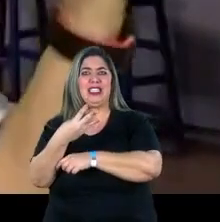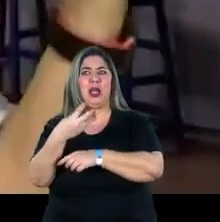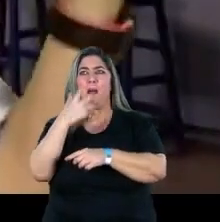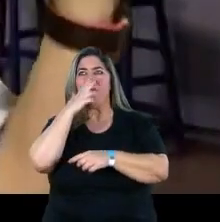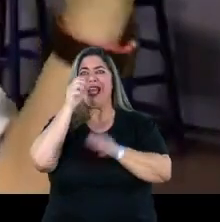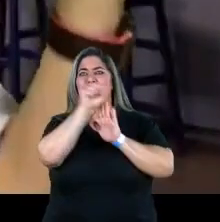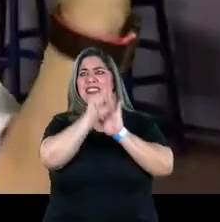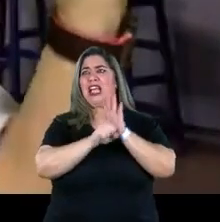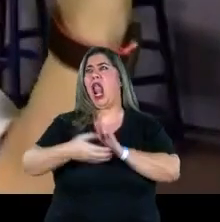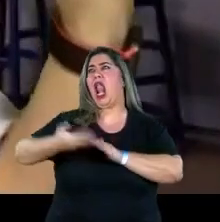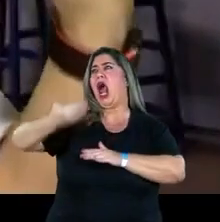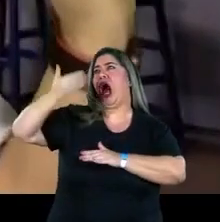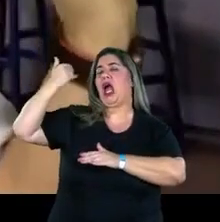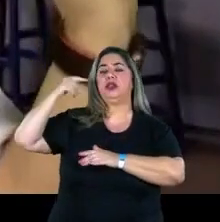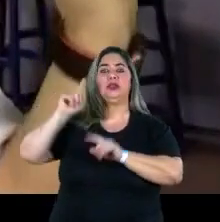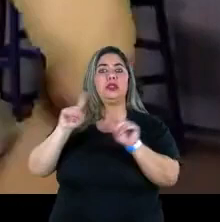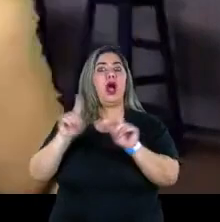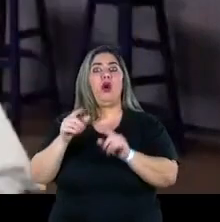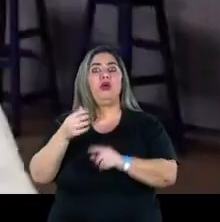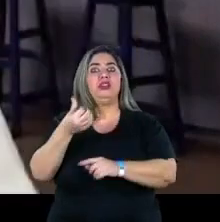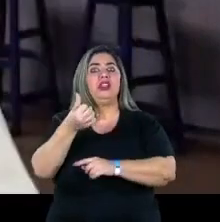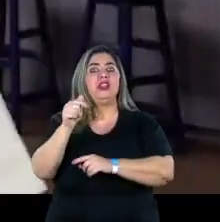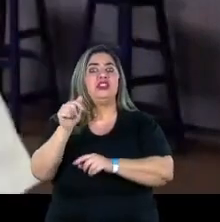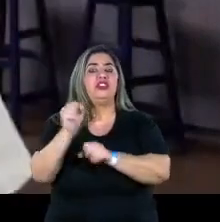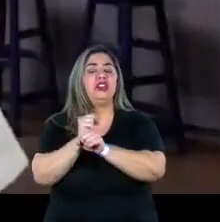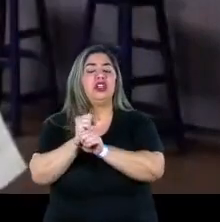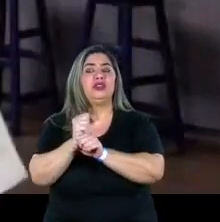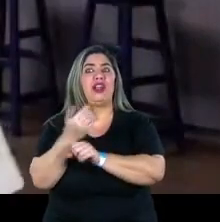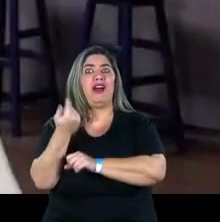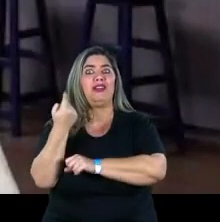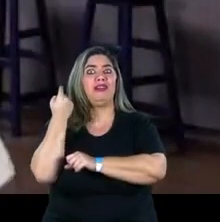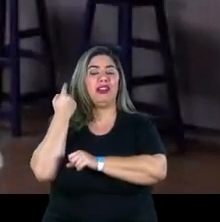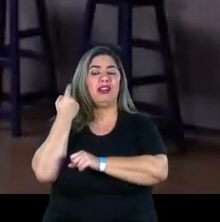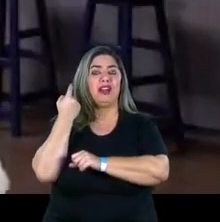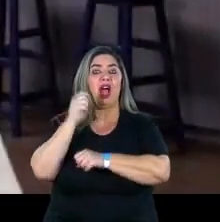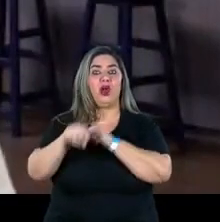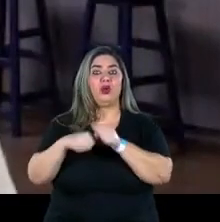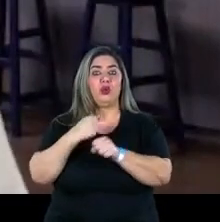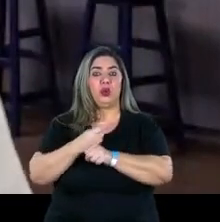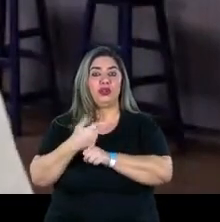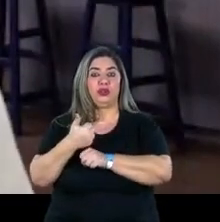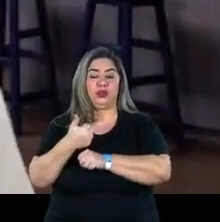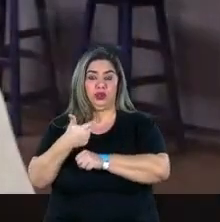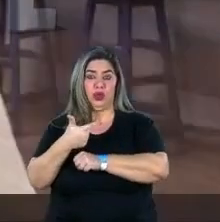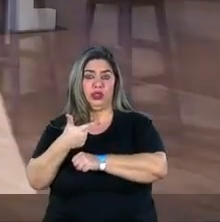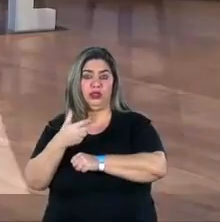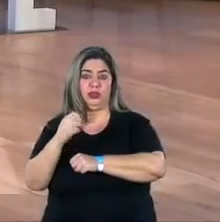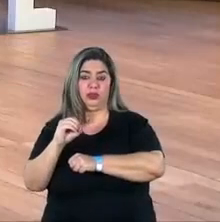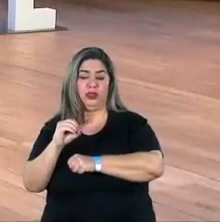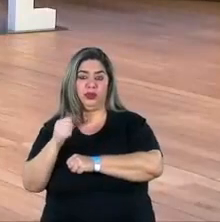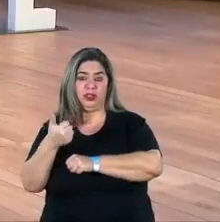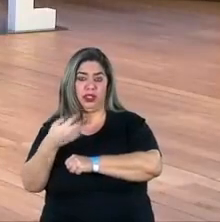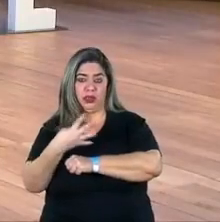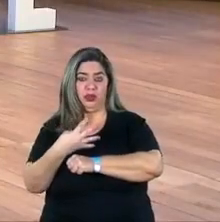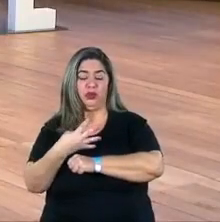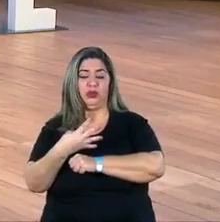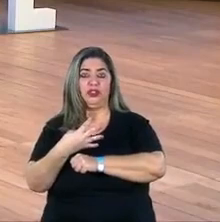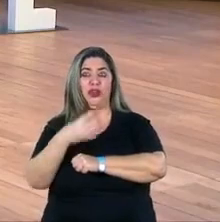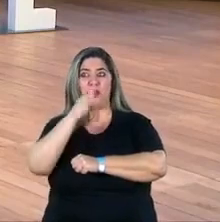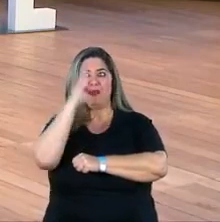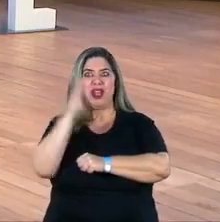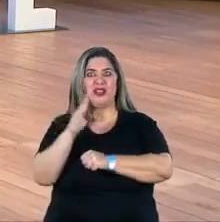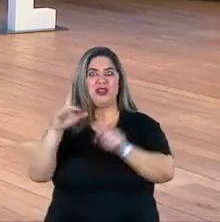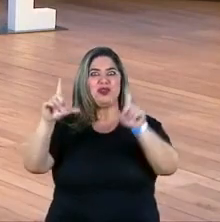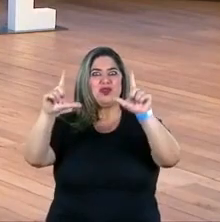de 6, 7 anos atrás. E em 2014, por consequência desse prêmio, o Brasil consegue